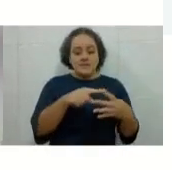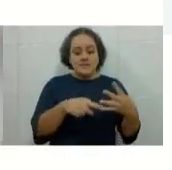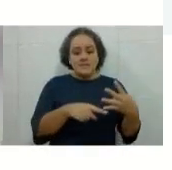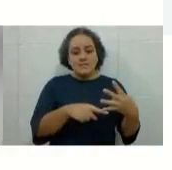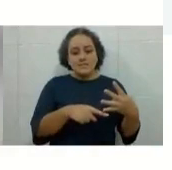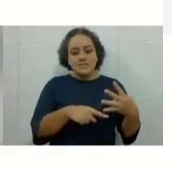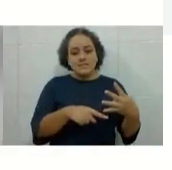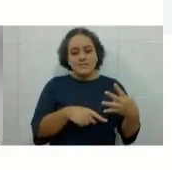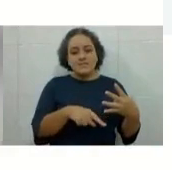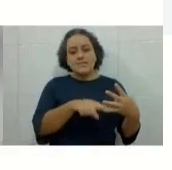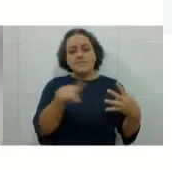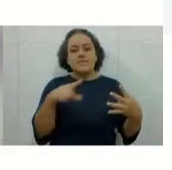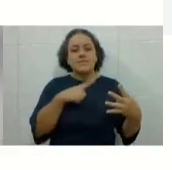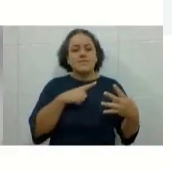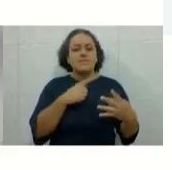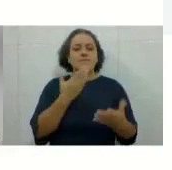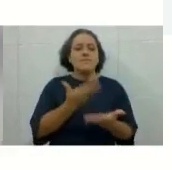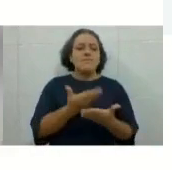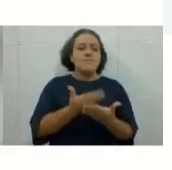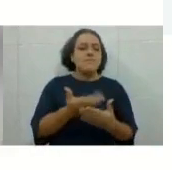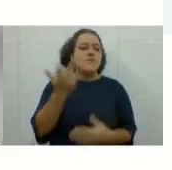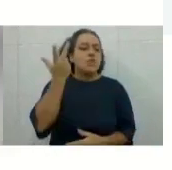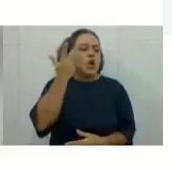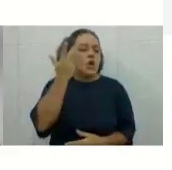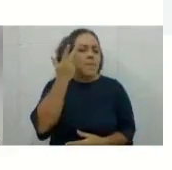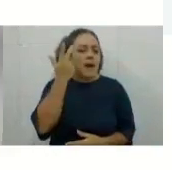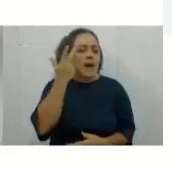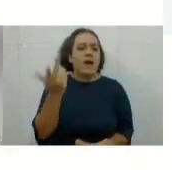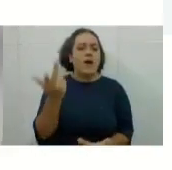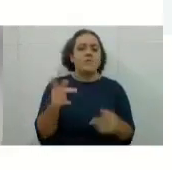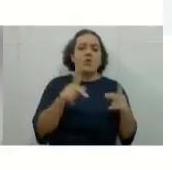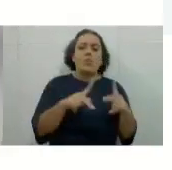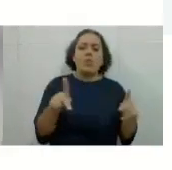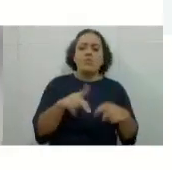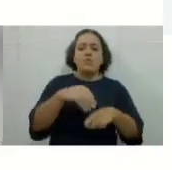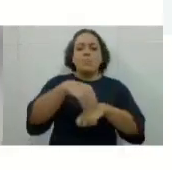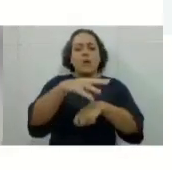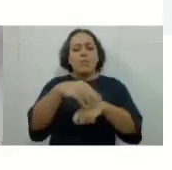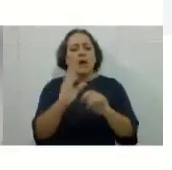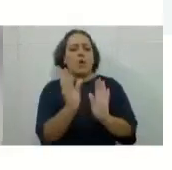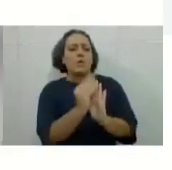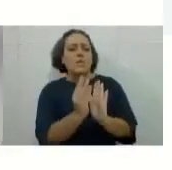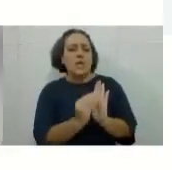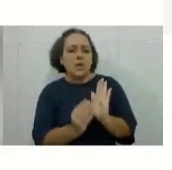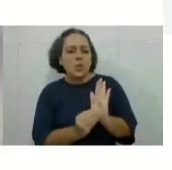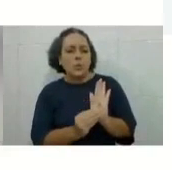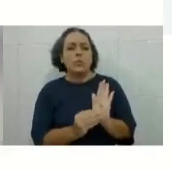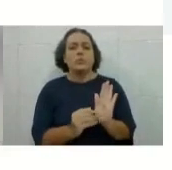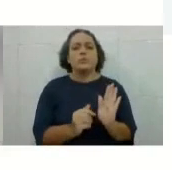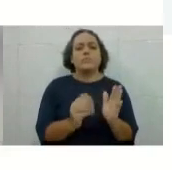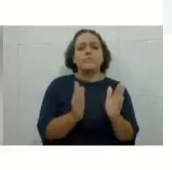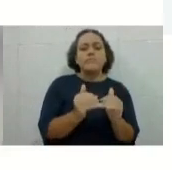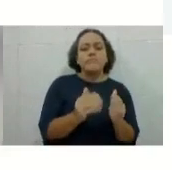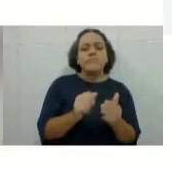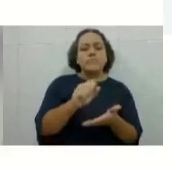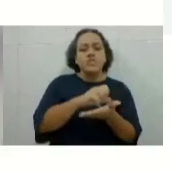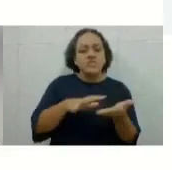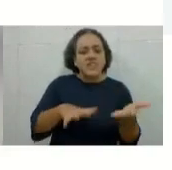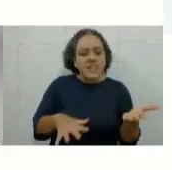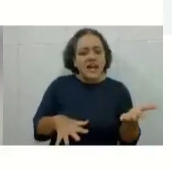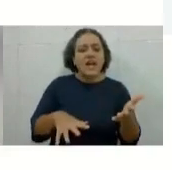aulas normais, né? O professor está passando conteúdo, está solicitando atividade avaliativa